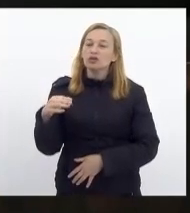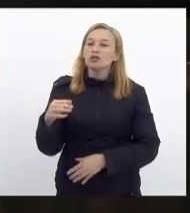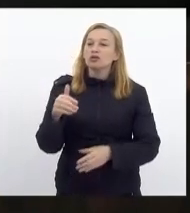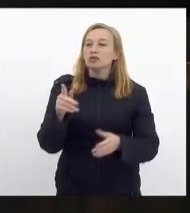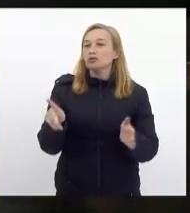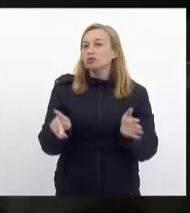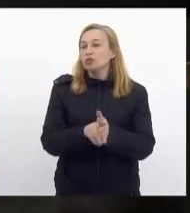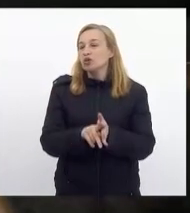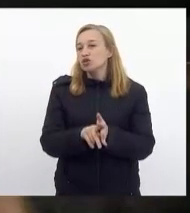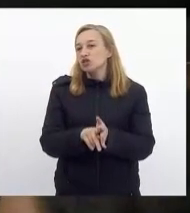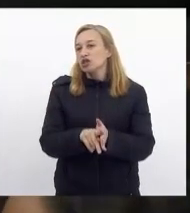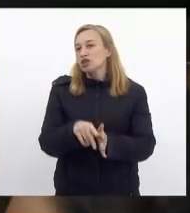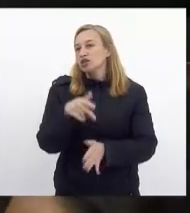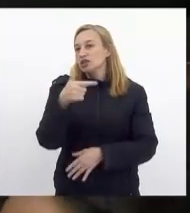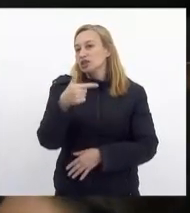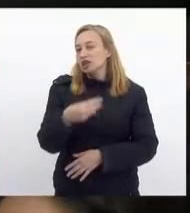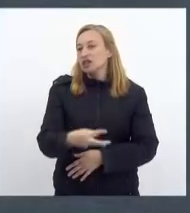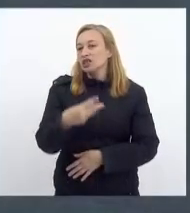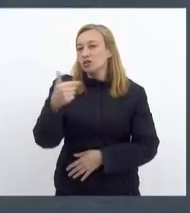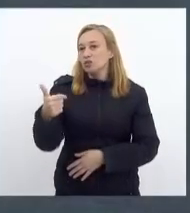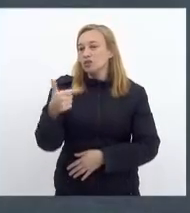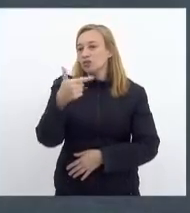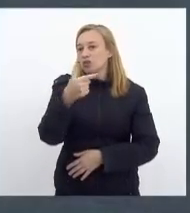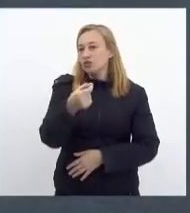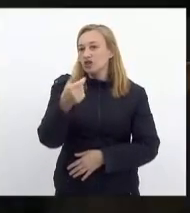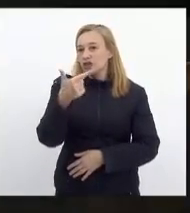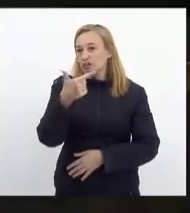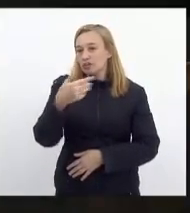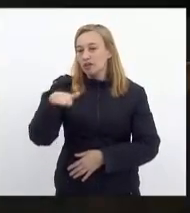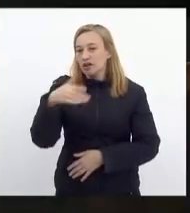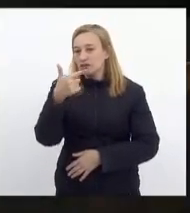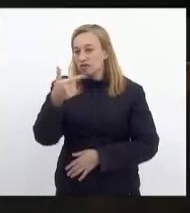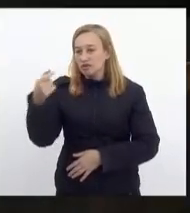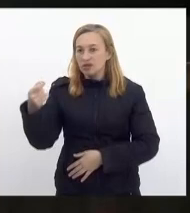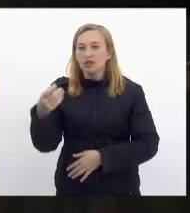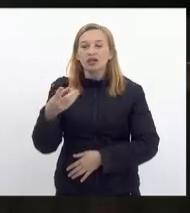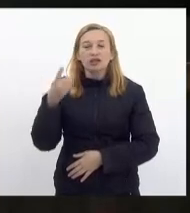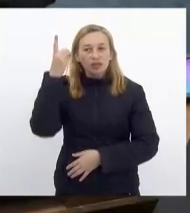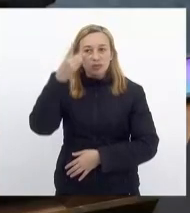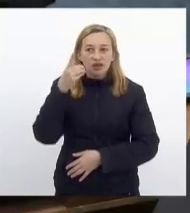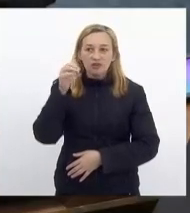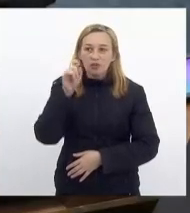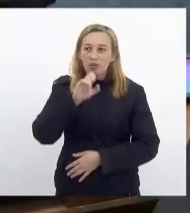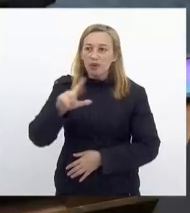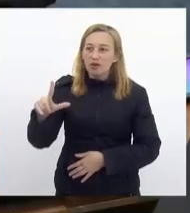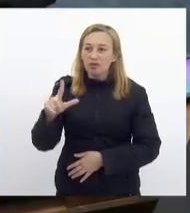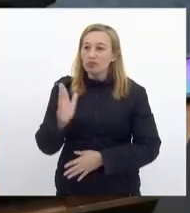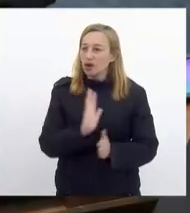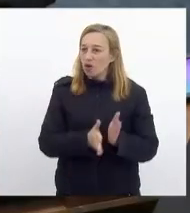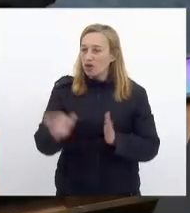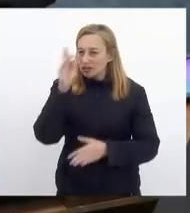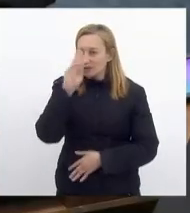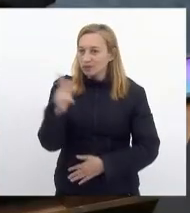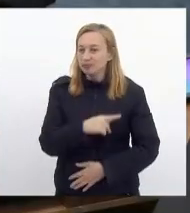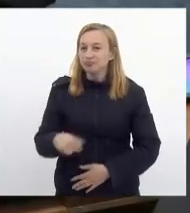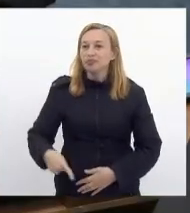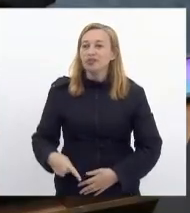3120 barra 2020. Muito obrigado, presidente. Deputado Felipe Pobel. Pela ótima. Obrigado, presidente.